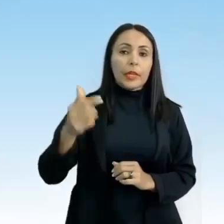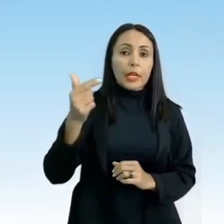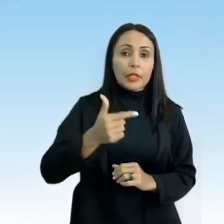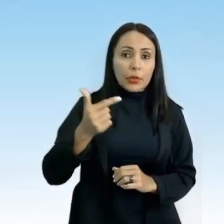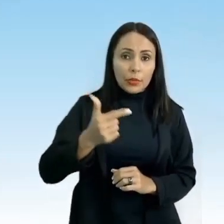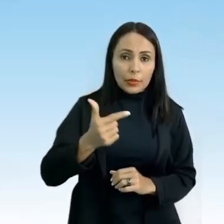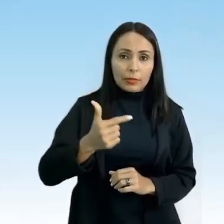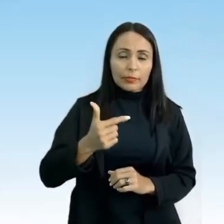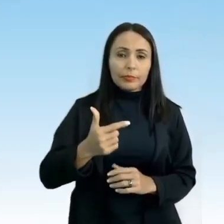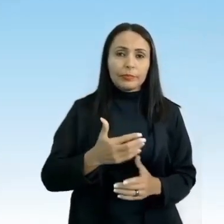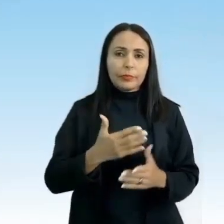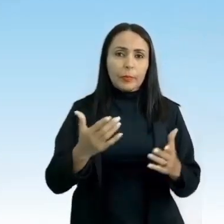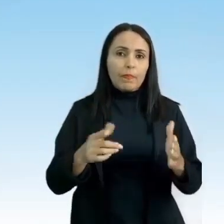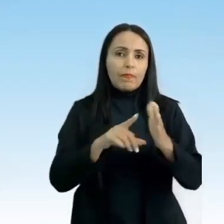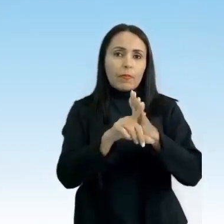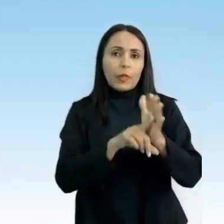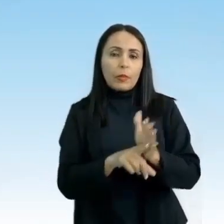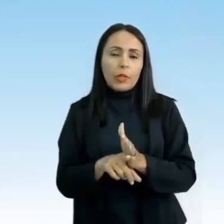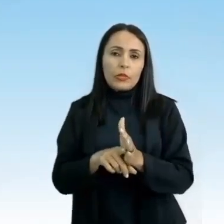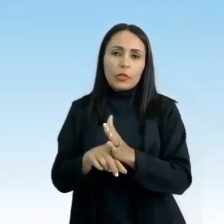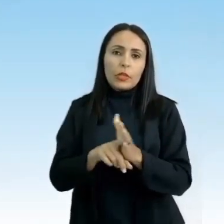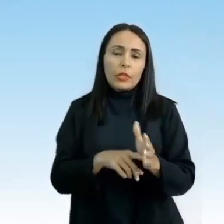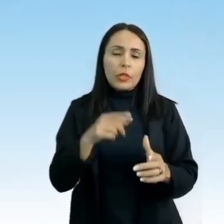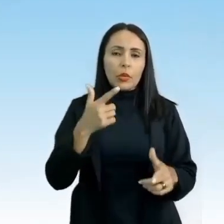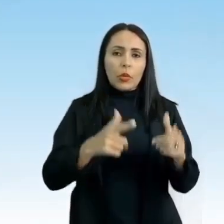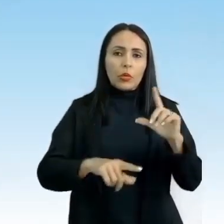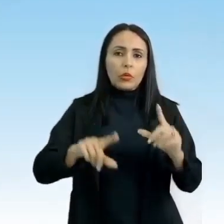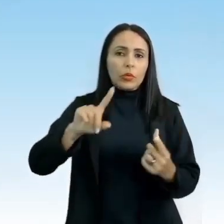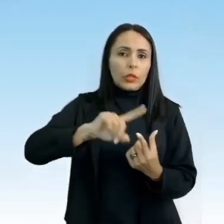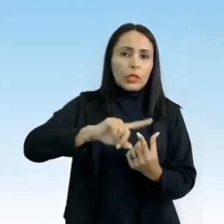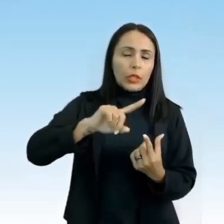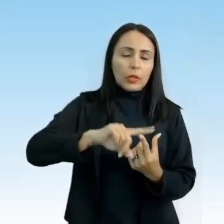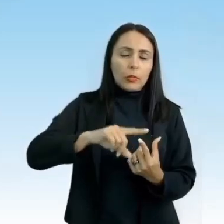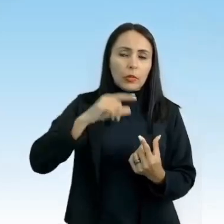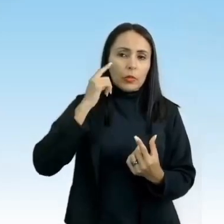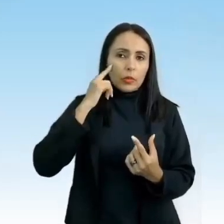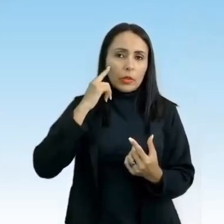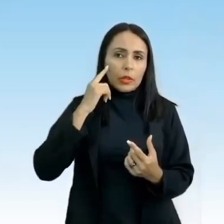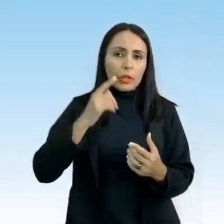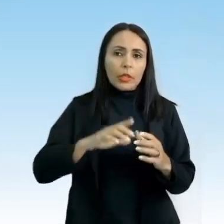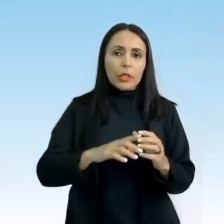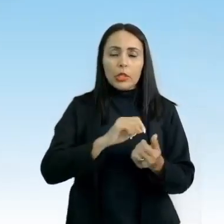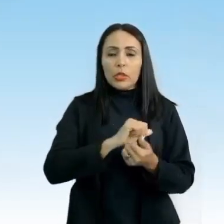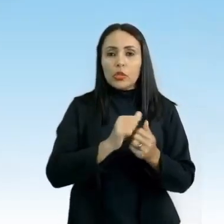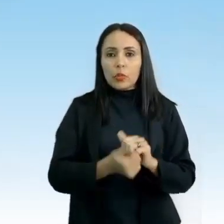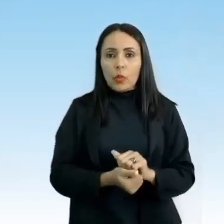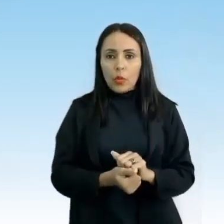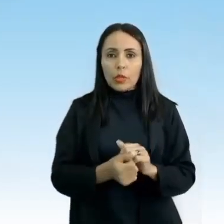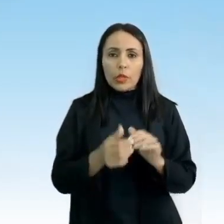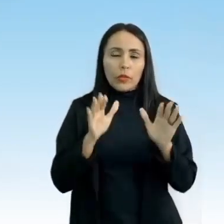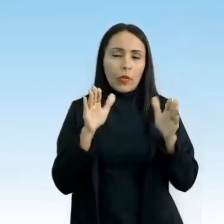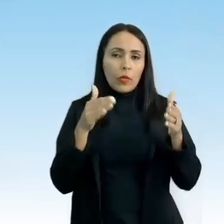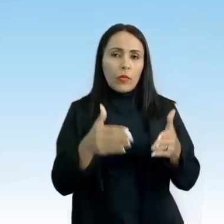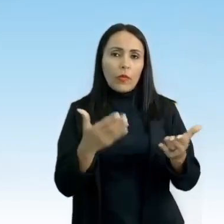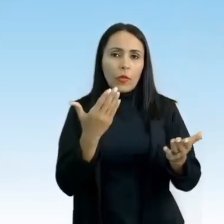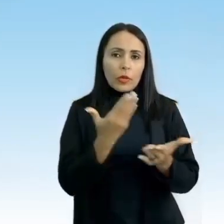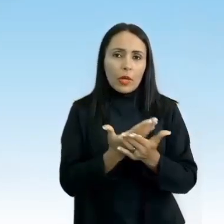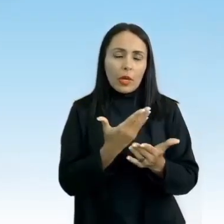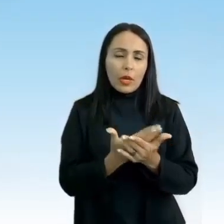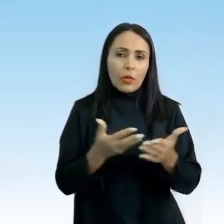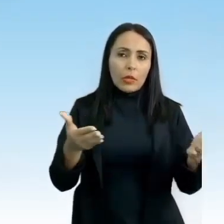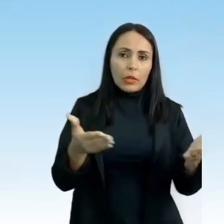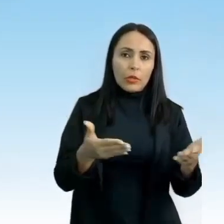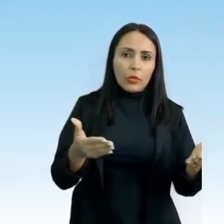sugestão, pesquise outros tipos de esporte de marca e de invasão, que foi o foco da nossa aula de hoje, classificando-se como